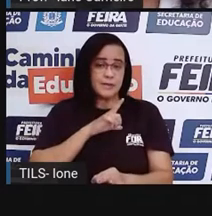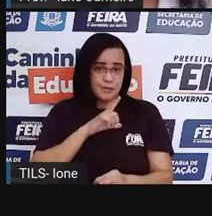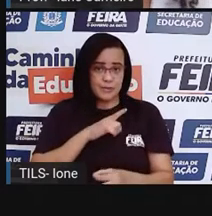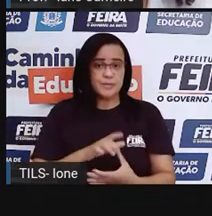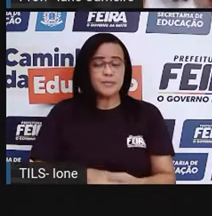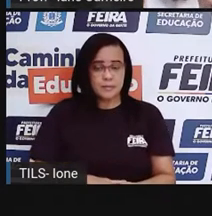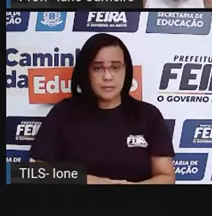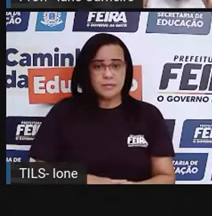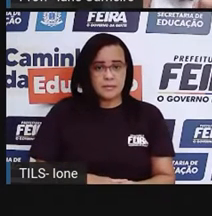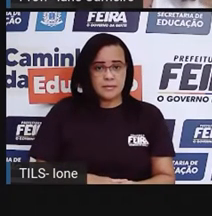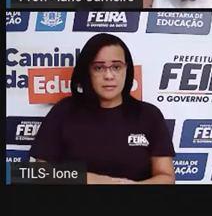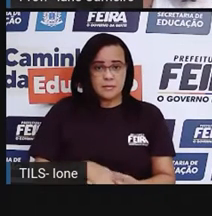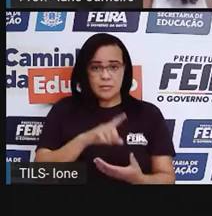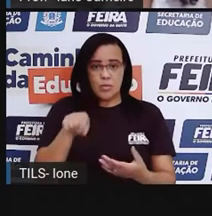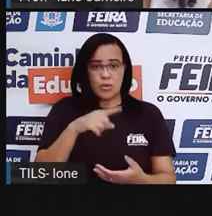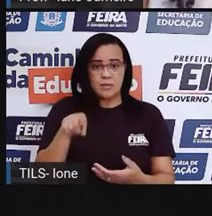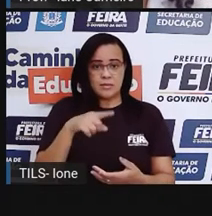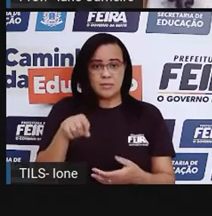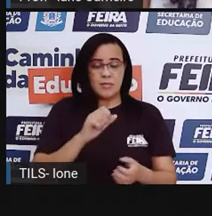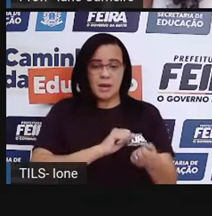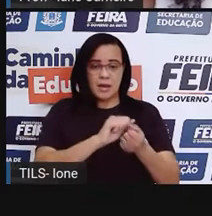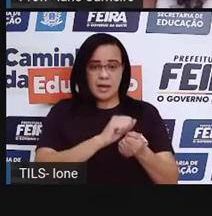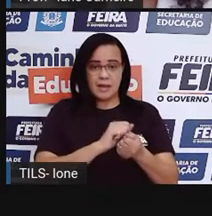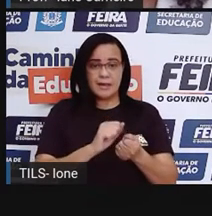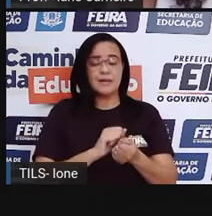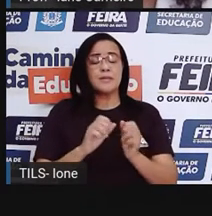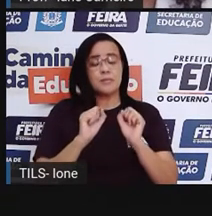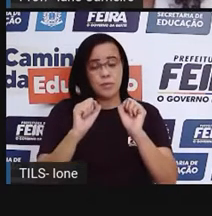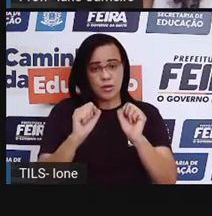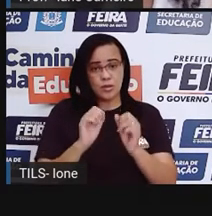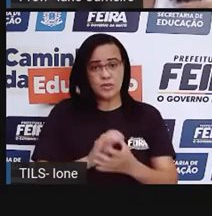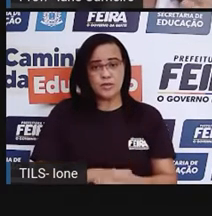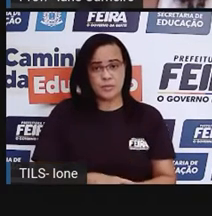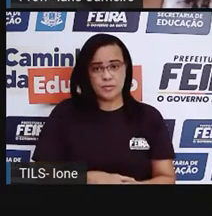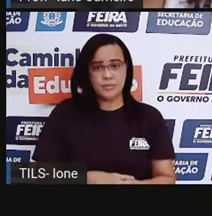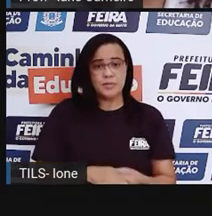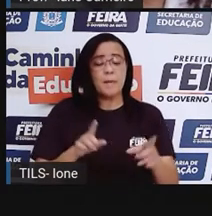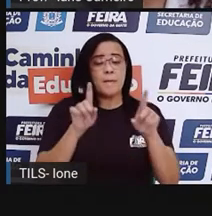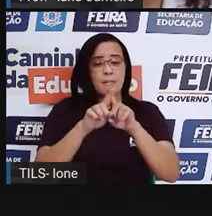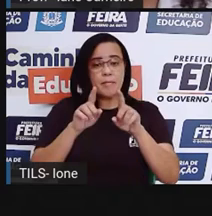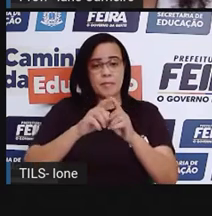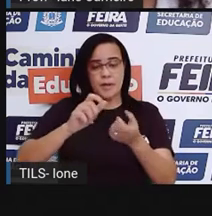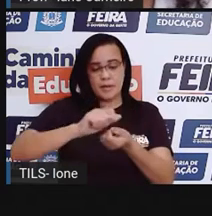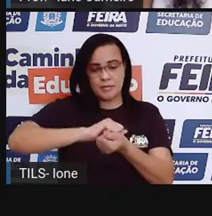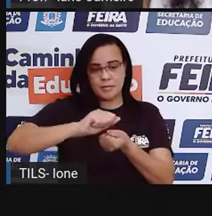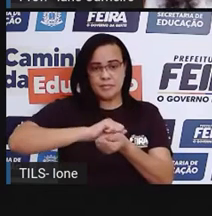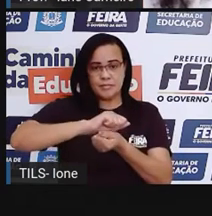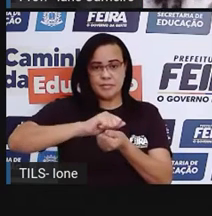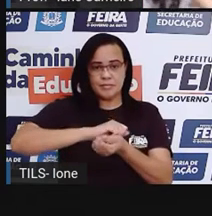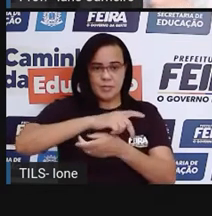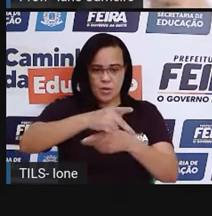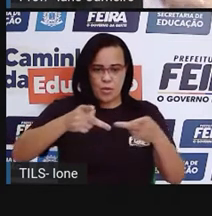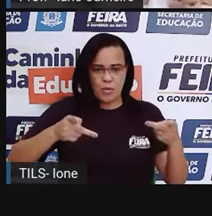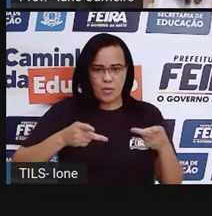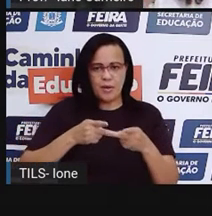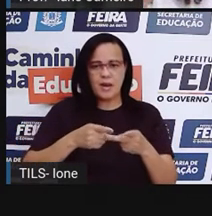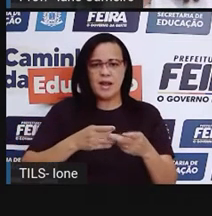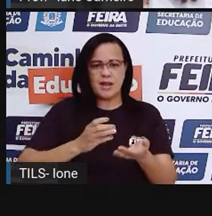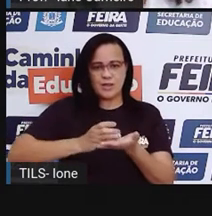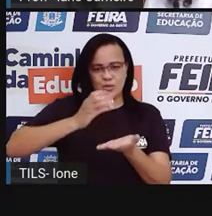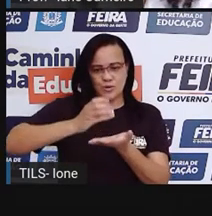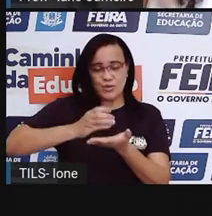máquina, né? A criança também pode ajudar aqui com a louça, Lavando o copinho ali do suco que bebeu. Então,